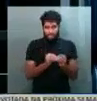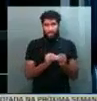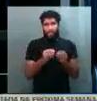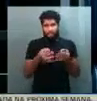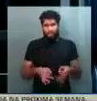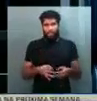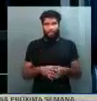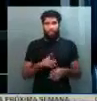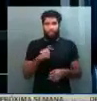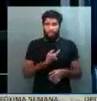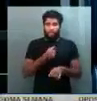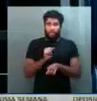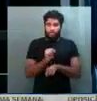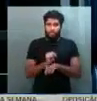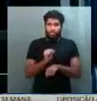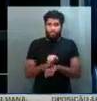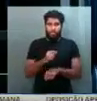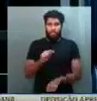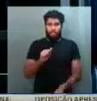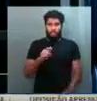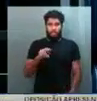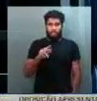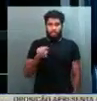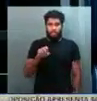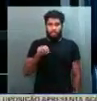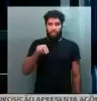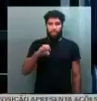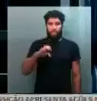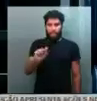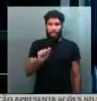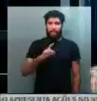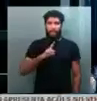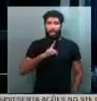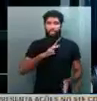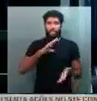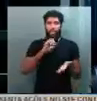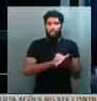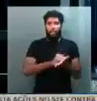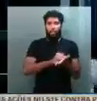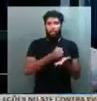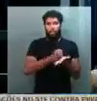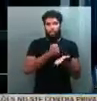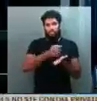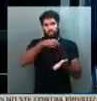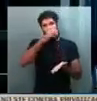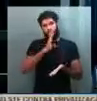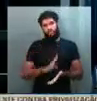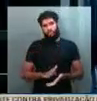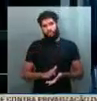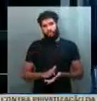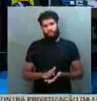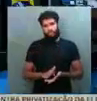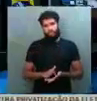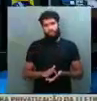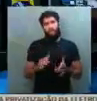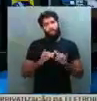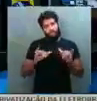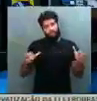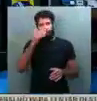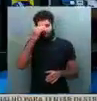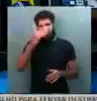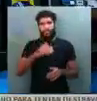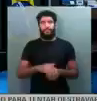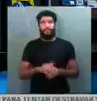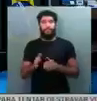AstraZeneca Fiocruz para a sua conclusão do registro. São essas as considerações, senhor senador. Agradeço a vossa